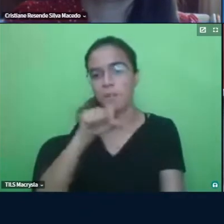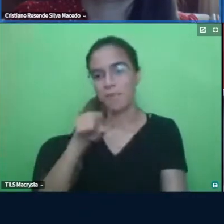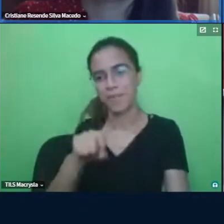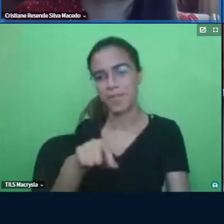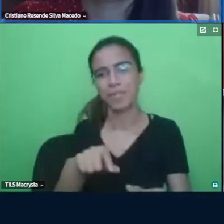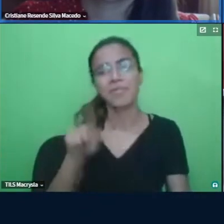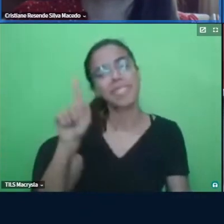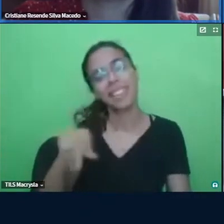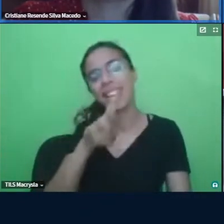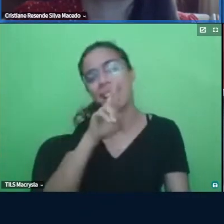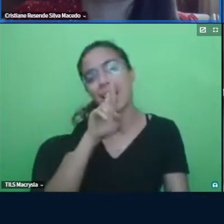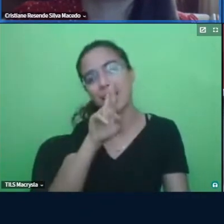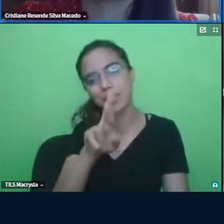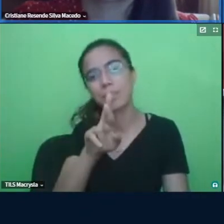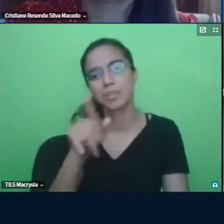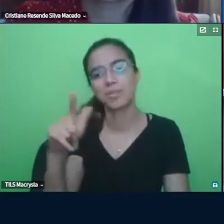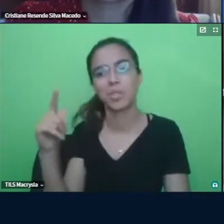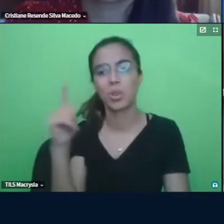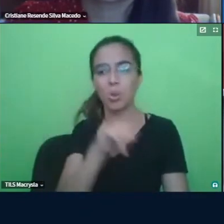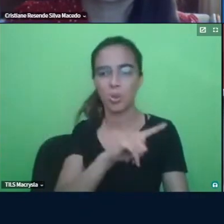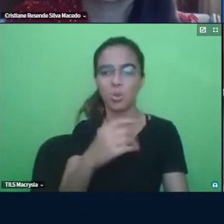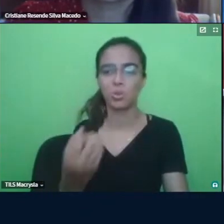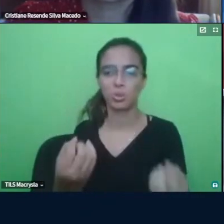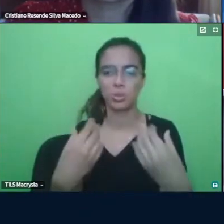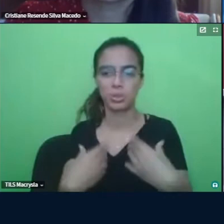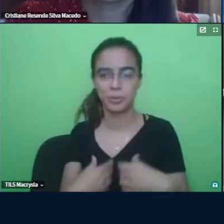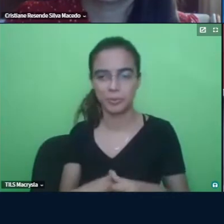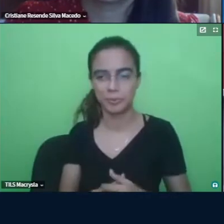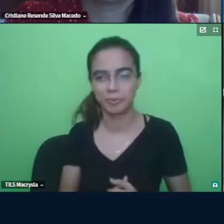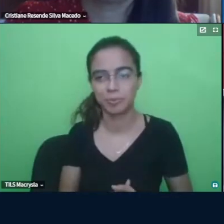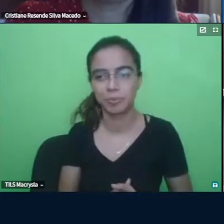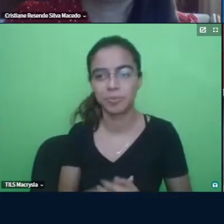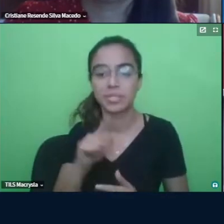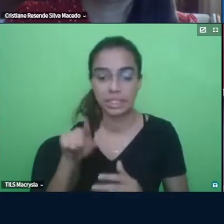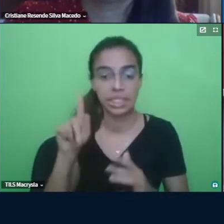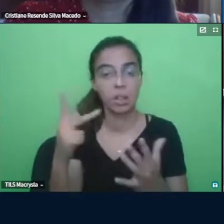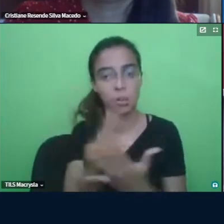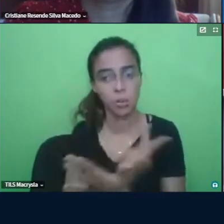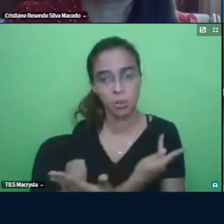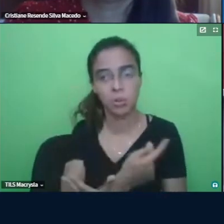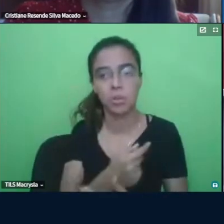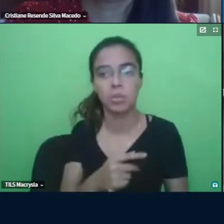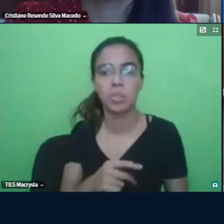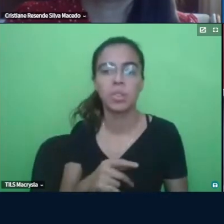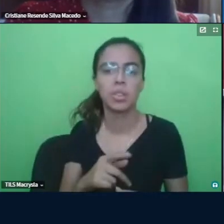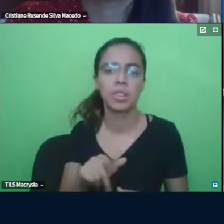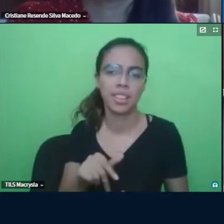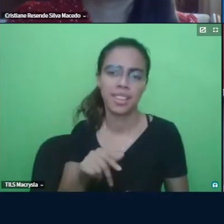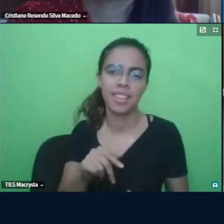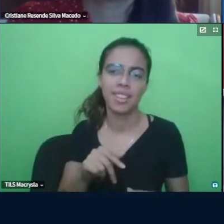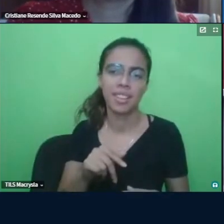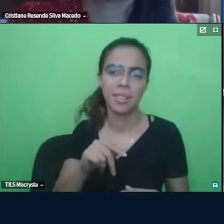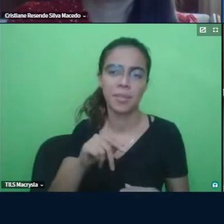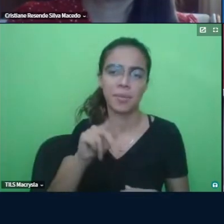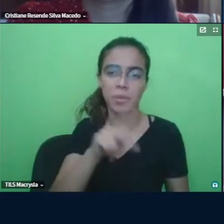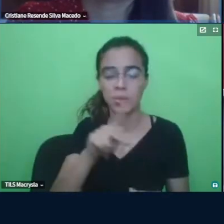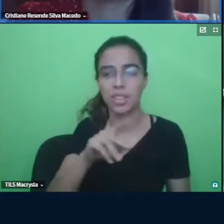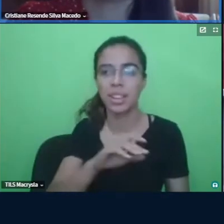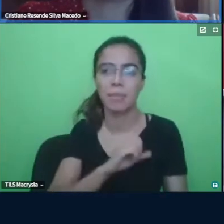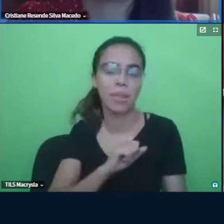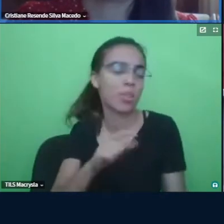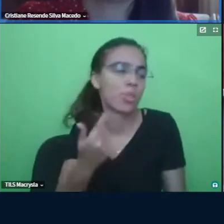isso está na resposta que você acabou de dar então é isso que acontece professores amados que estão aqui conosco não tem fórmula pronta